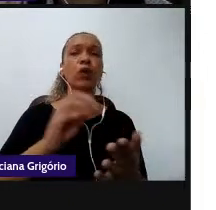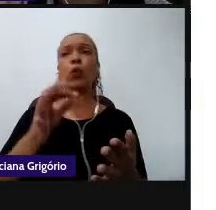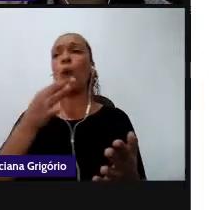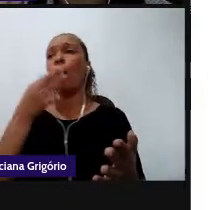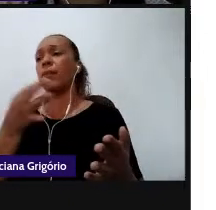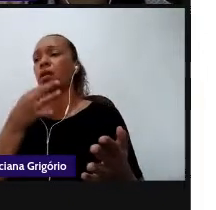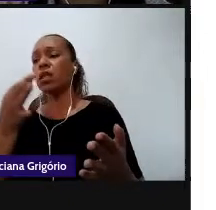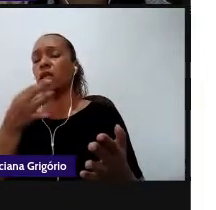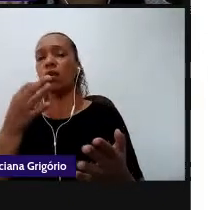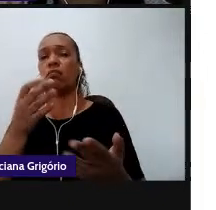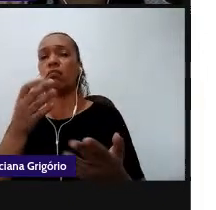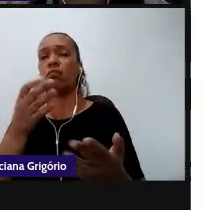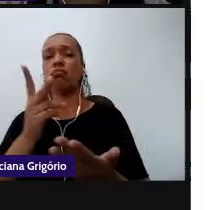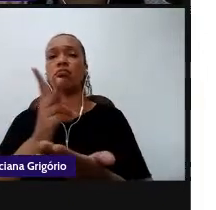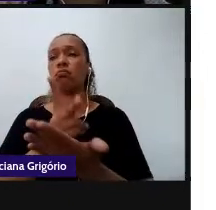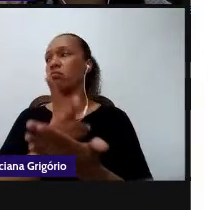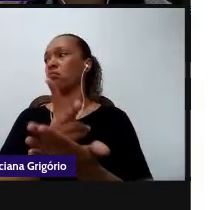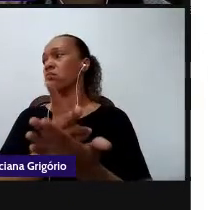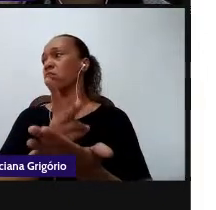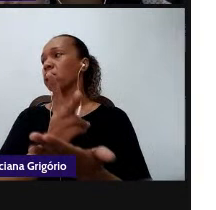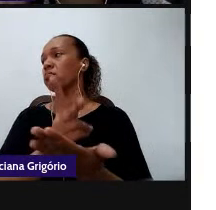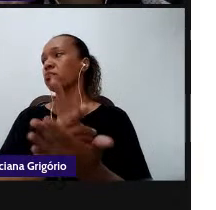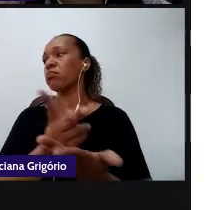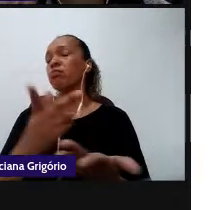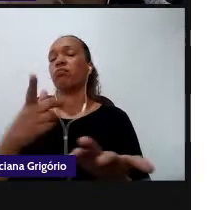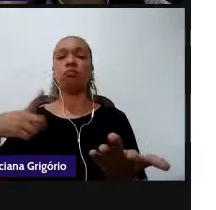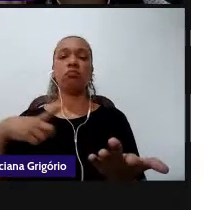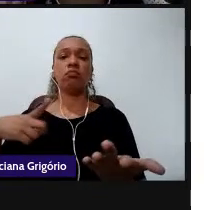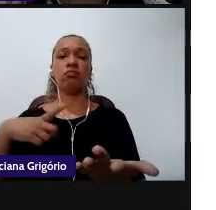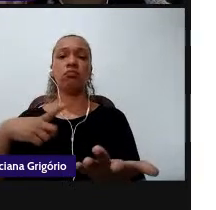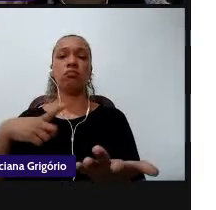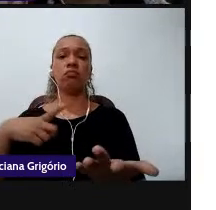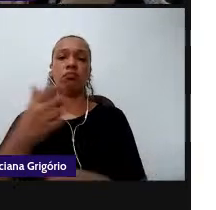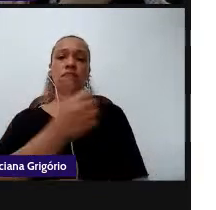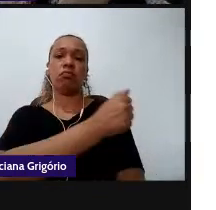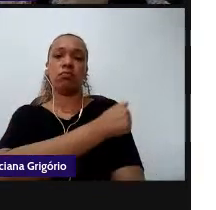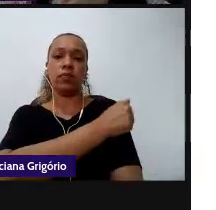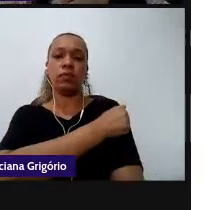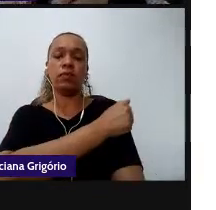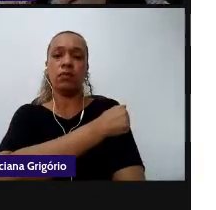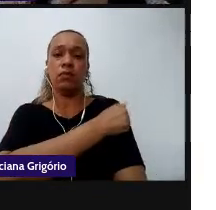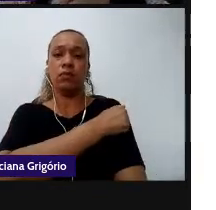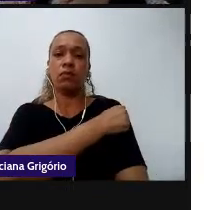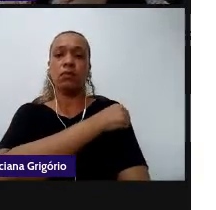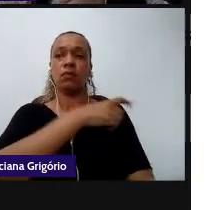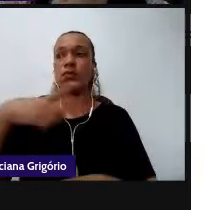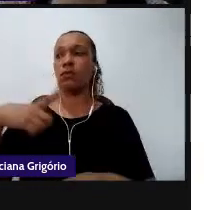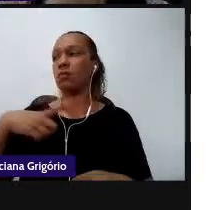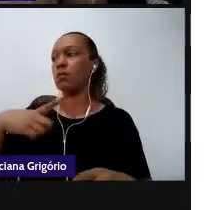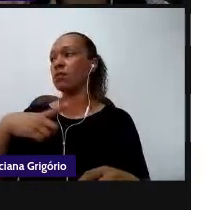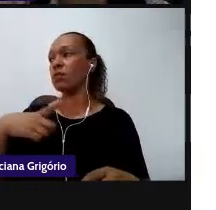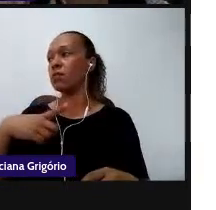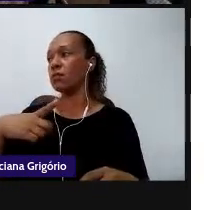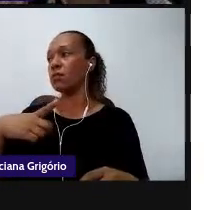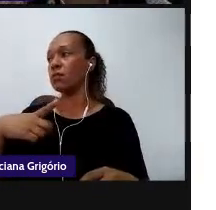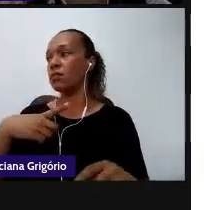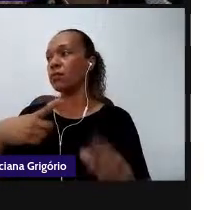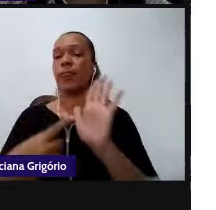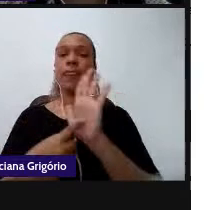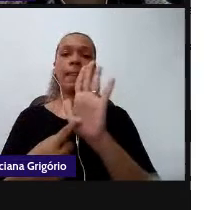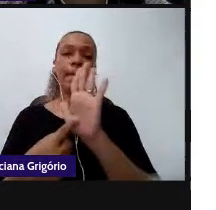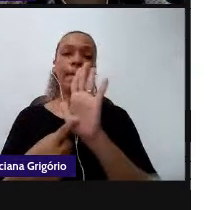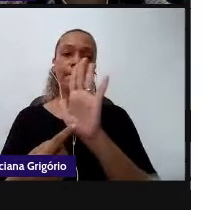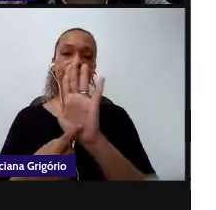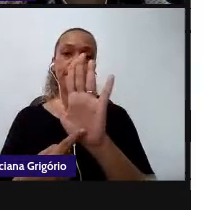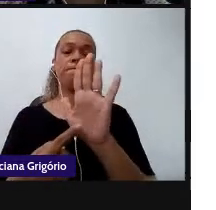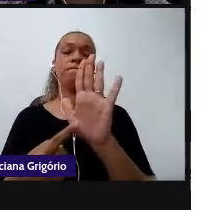conduzindo o estudante para que ele tenha demonstre essa atitude crítica em relação ao fenômeno que vai